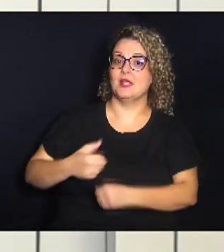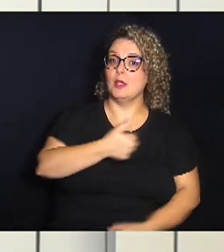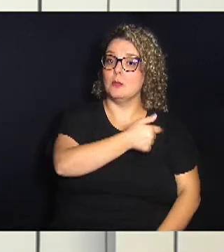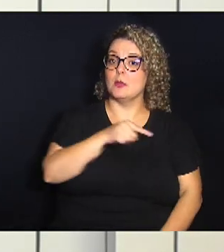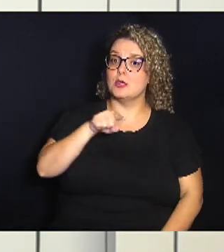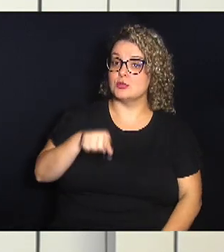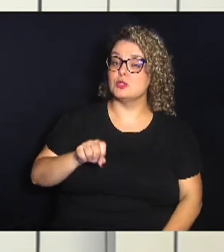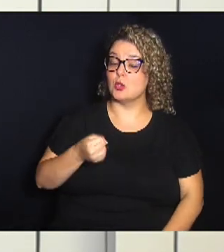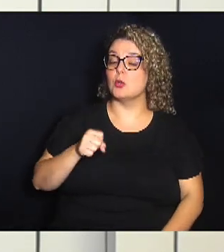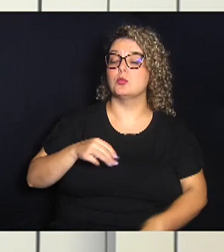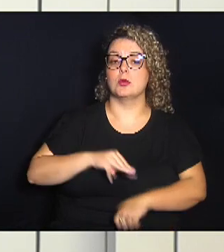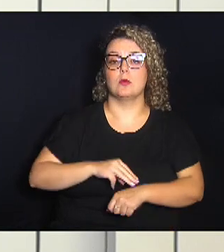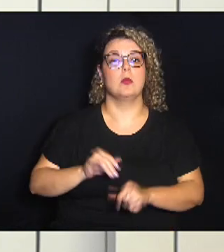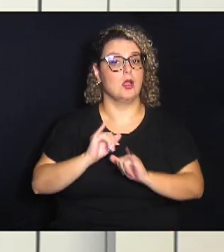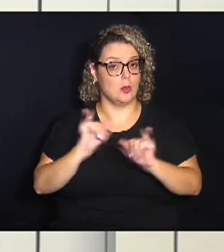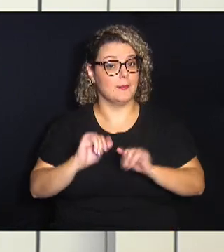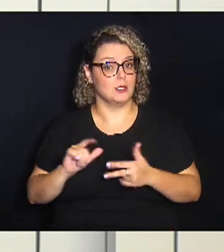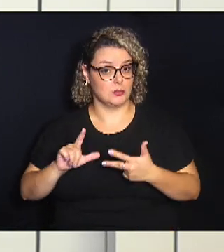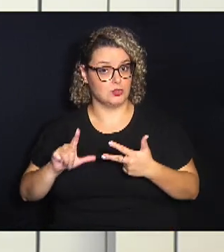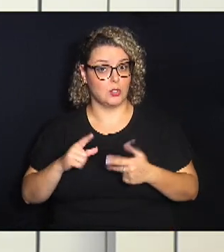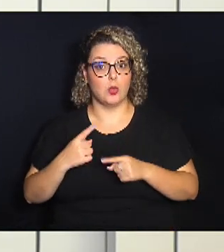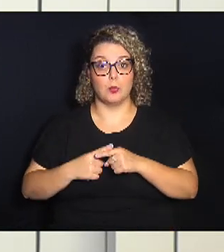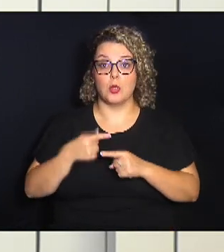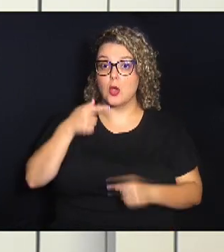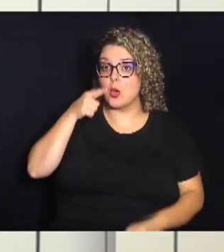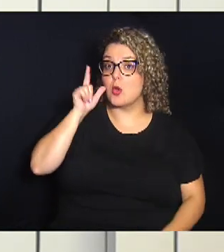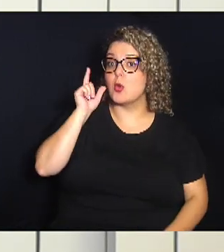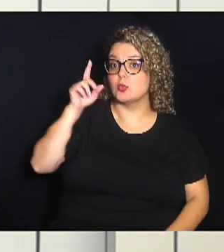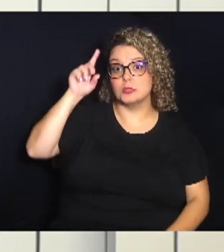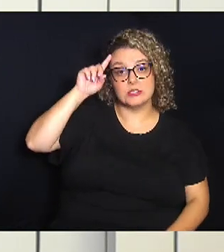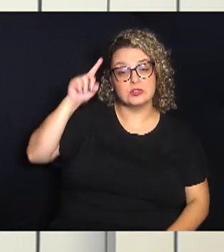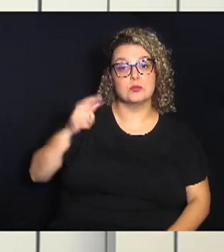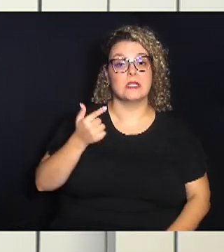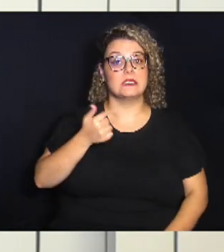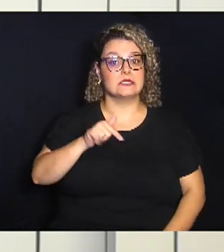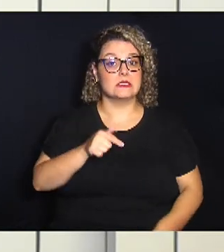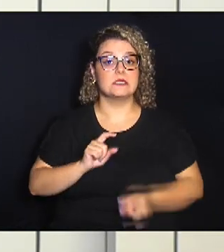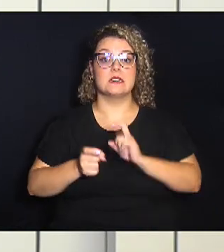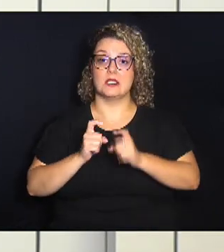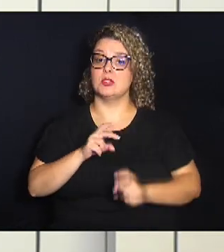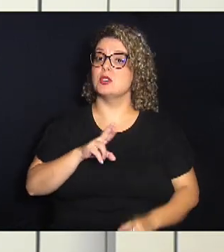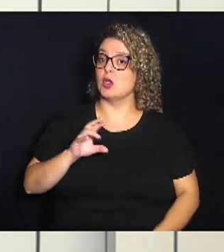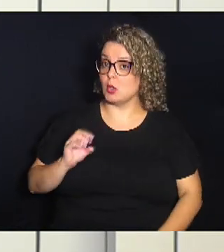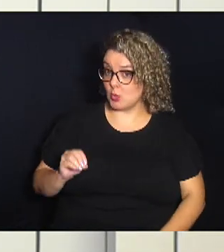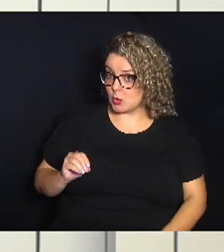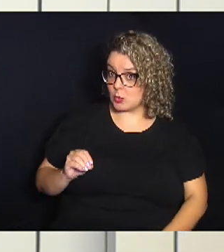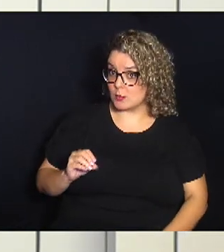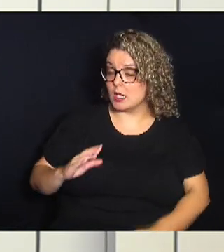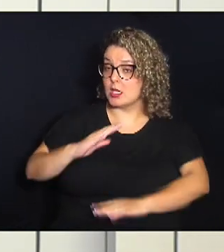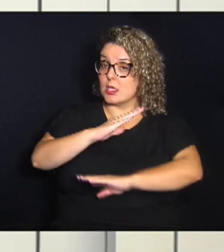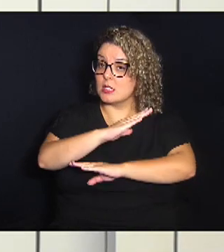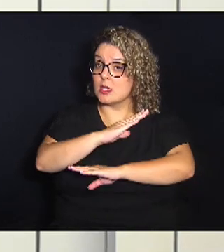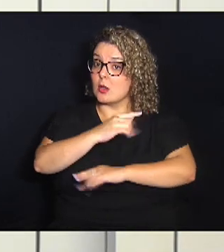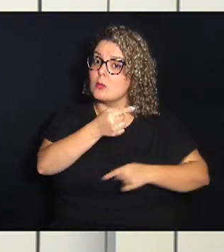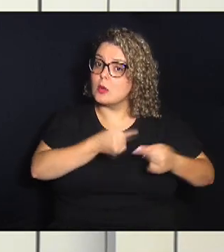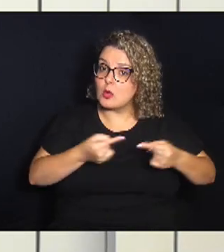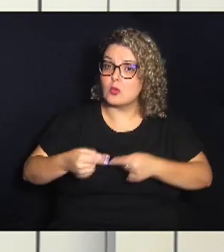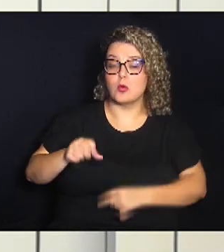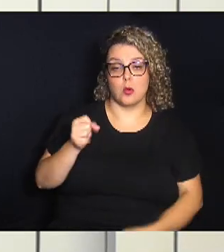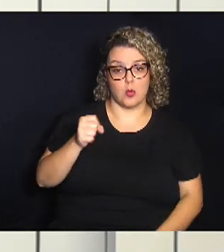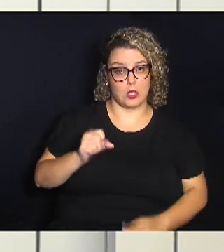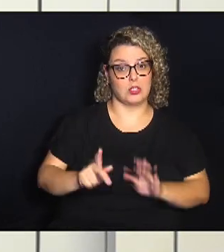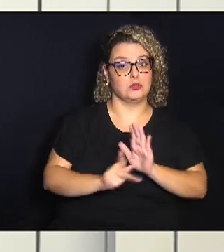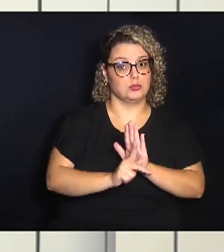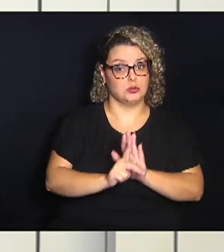vamos com as notícias do Legislativo, porque ontem foi dia da sétima reunião ordinária e a Câmara discutiu oito